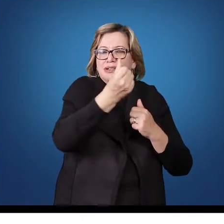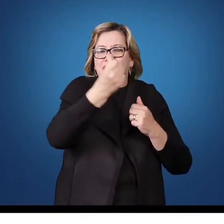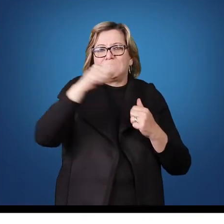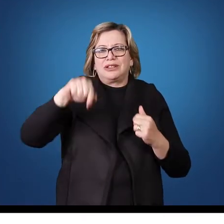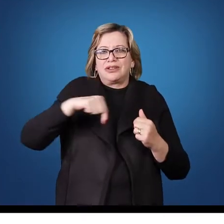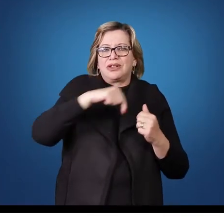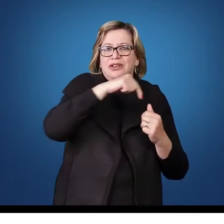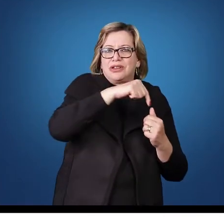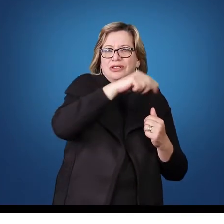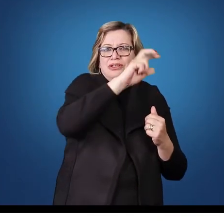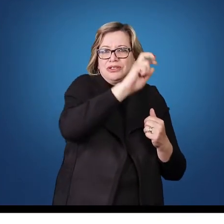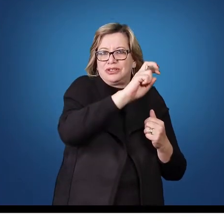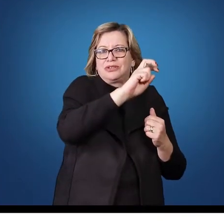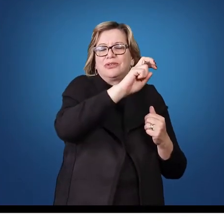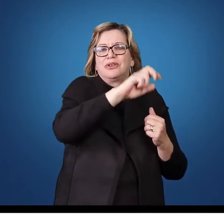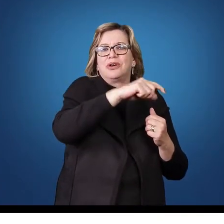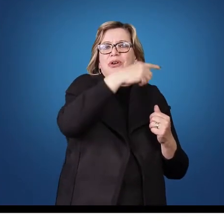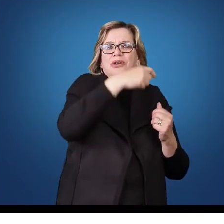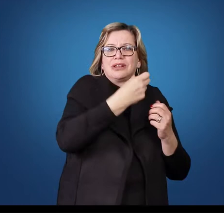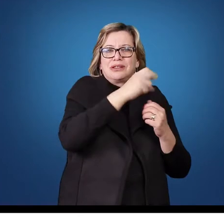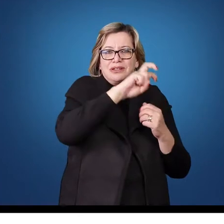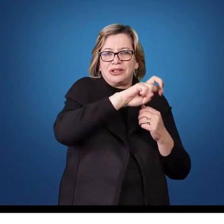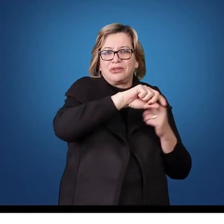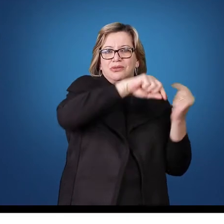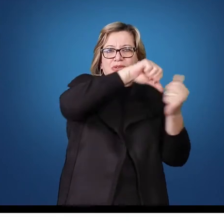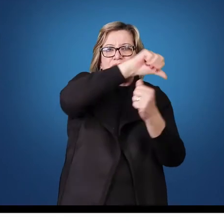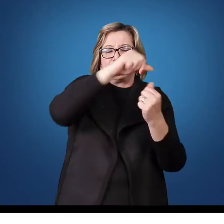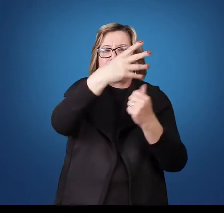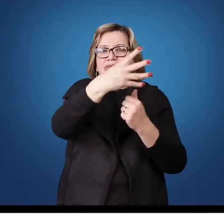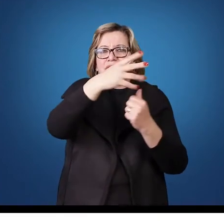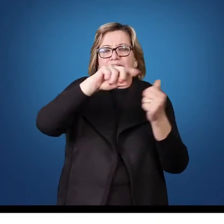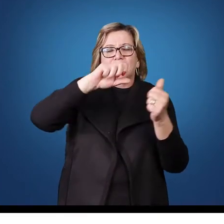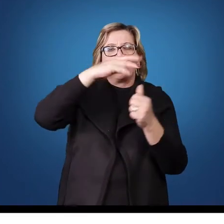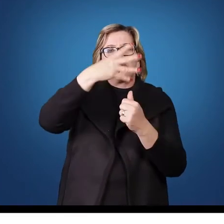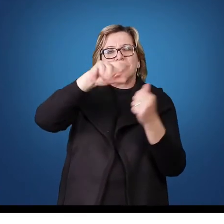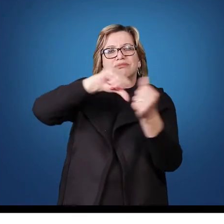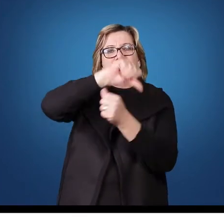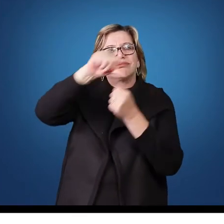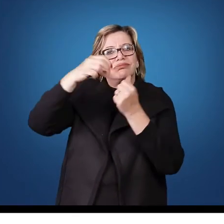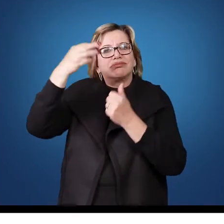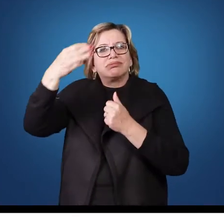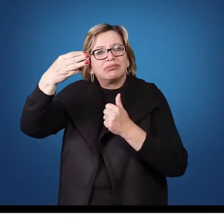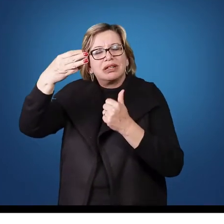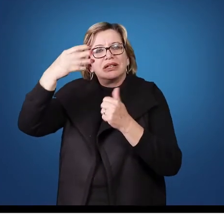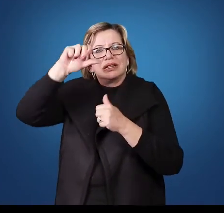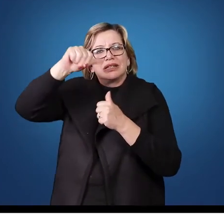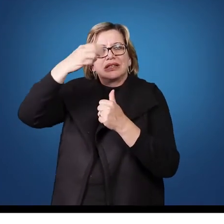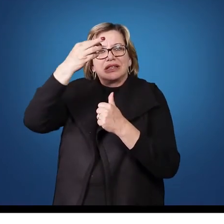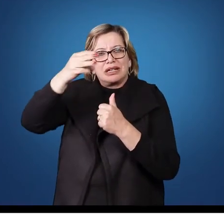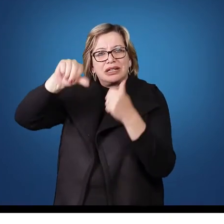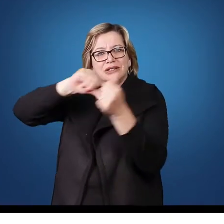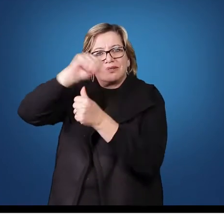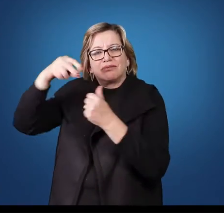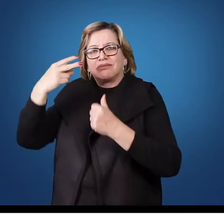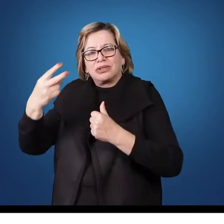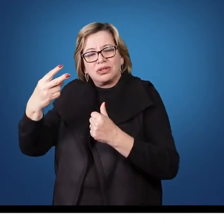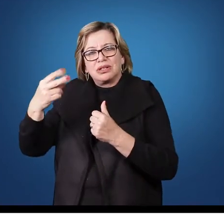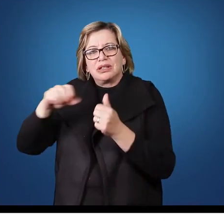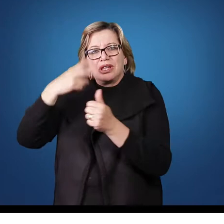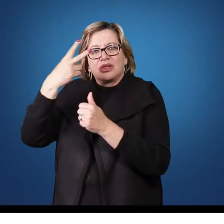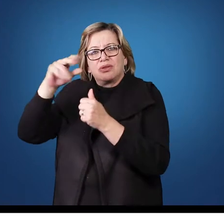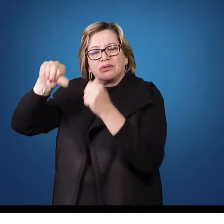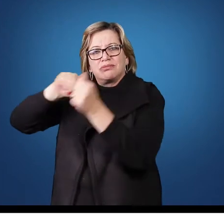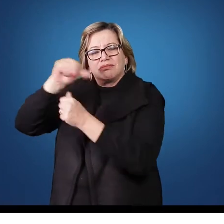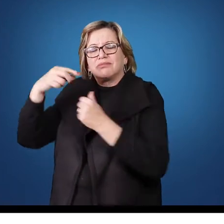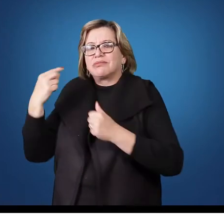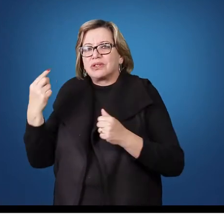6 vai assumir a 5, a 5 vem para a 4, a 4 para a 3, a 3 a 2 e a 2